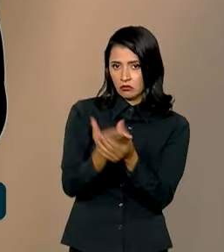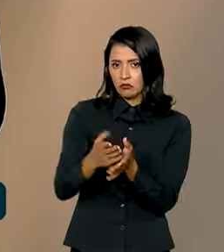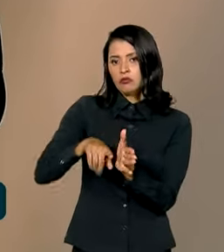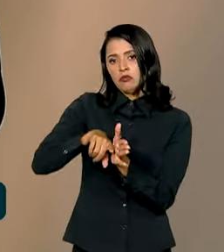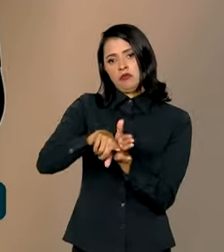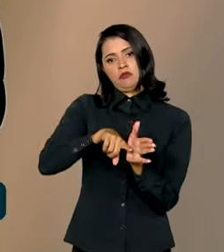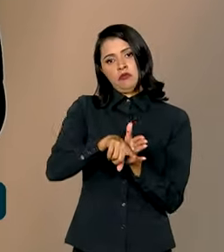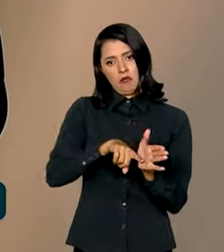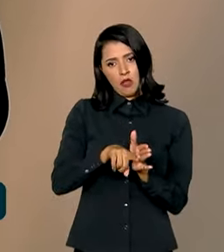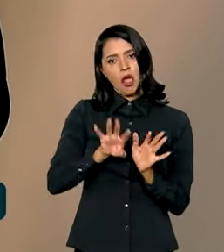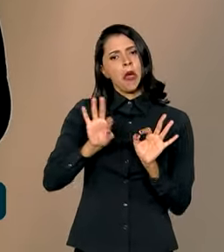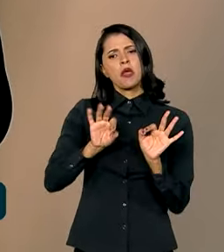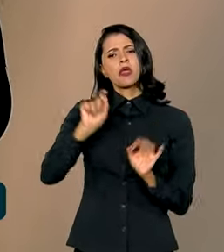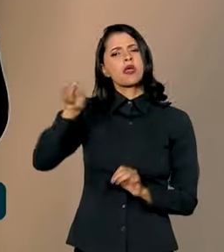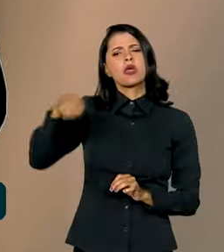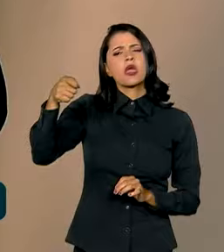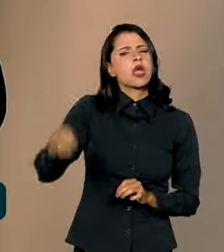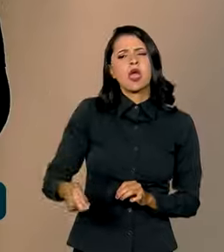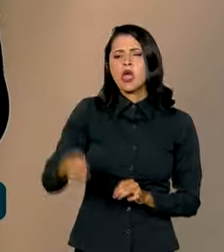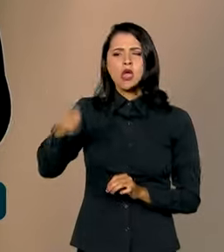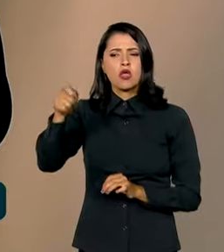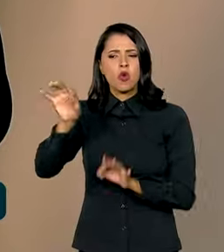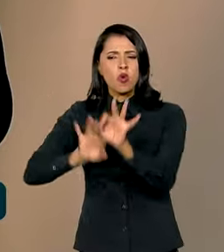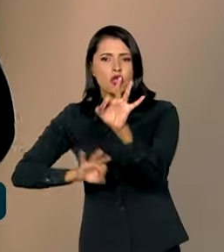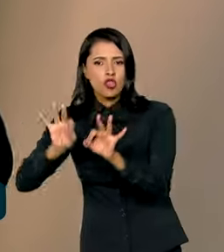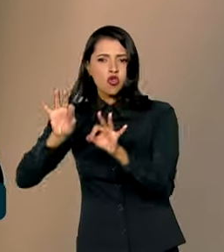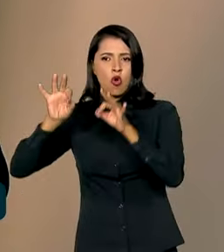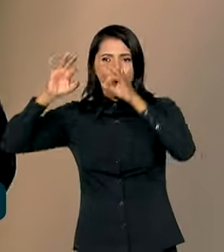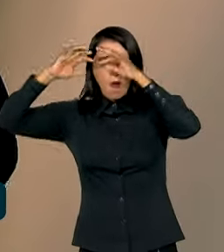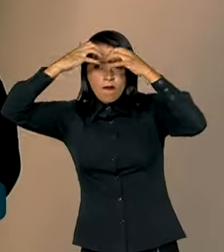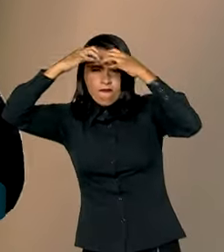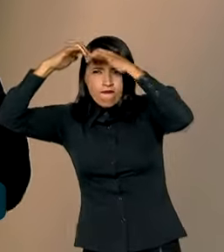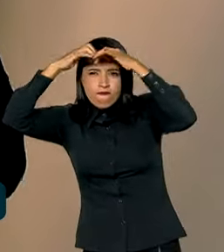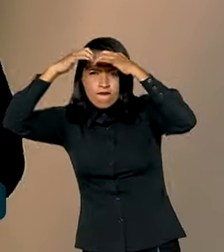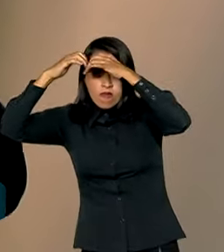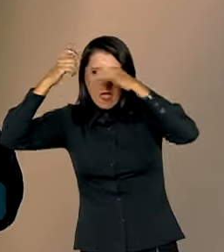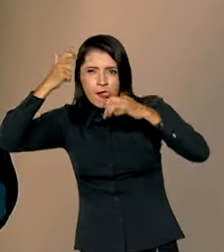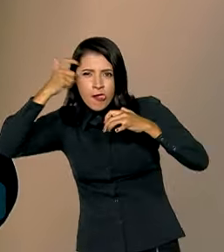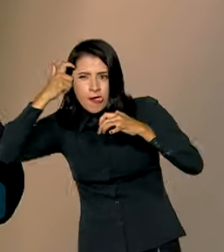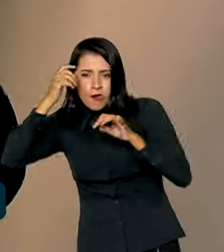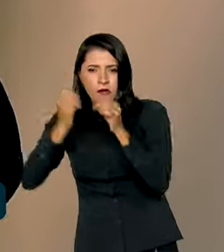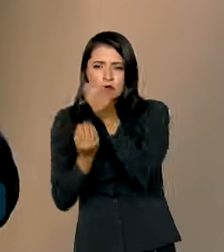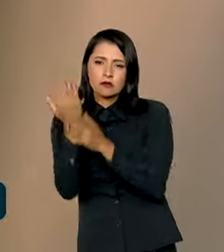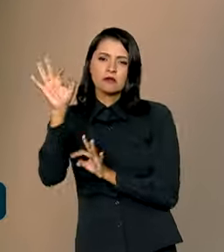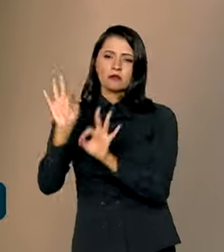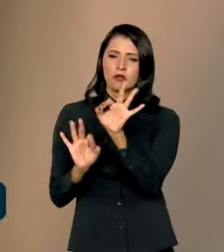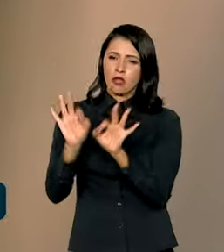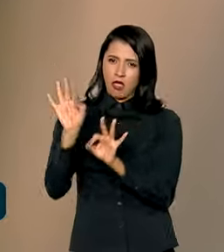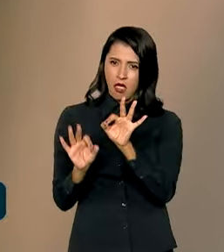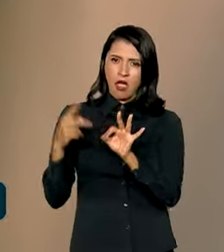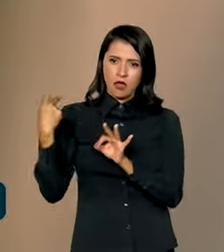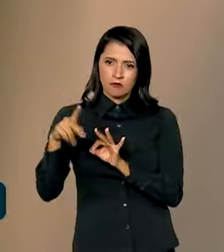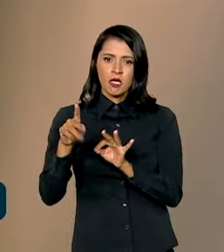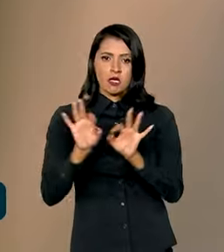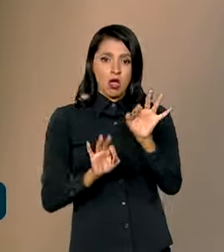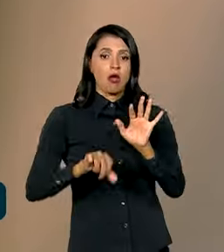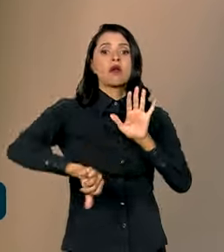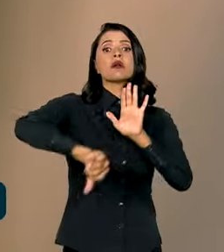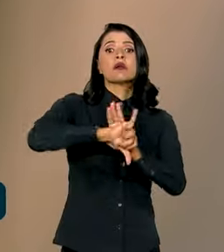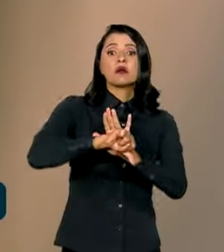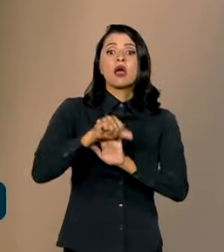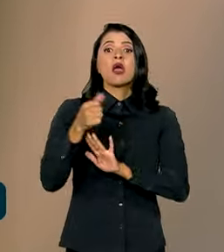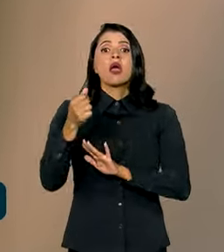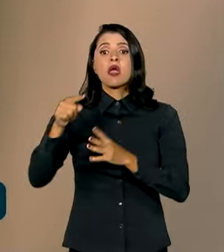Quem organizou, quem é o cérebro desse comando hierárquico da organização criminosa, quem